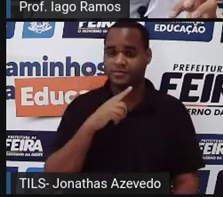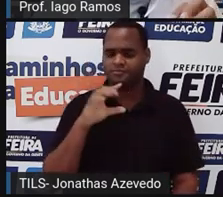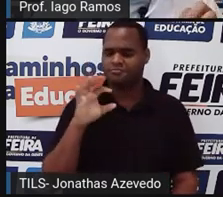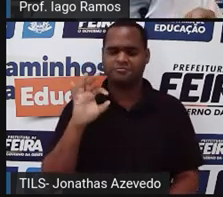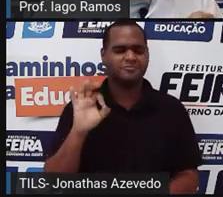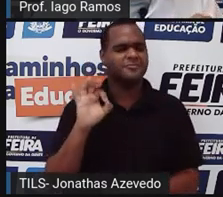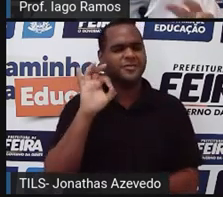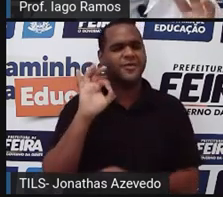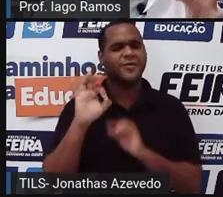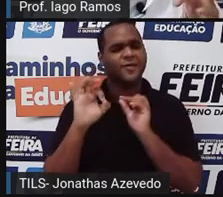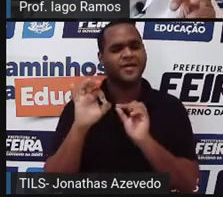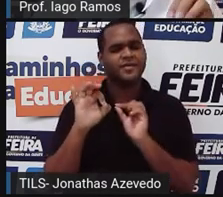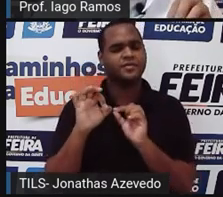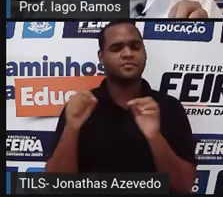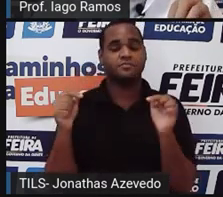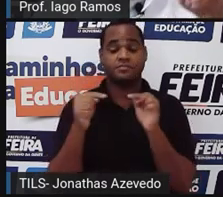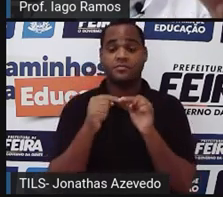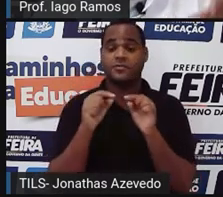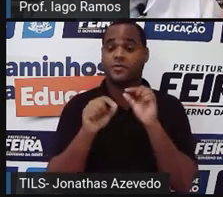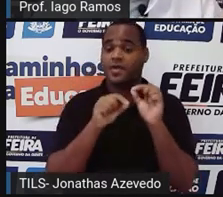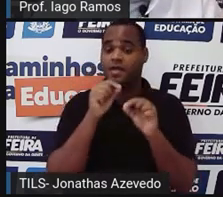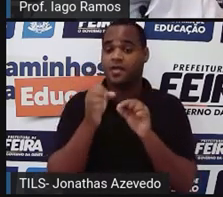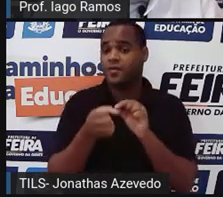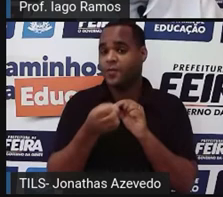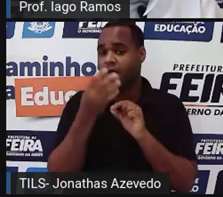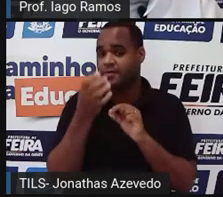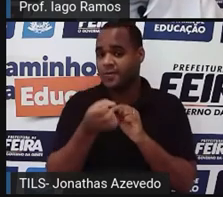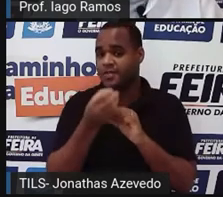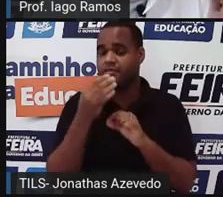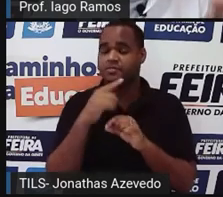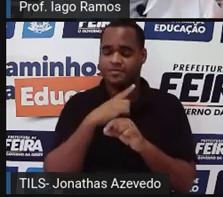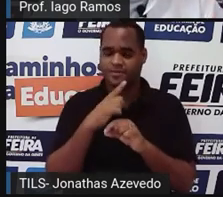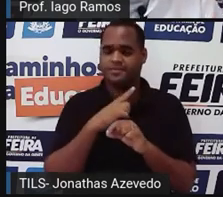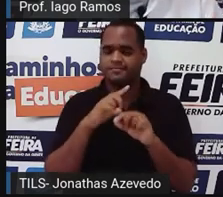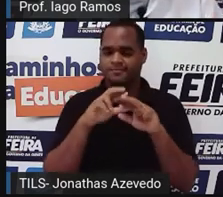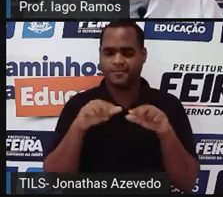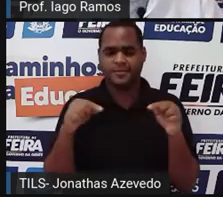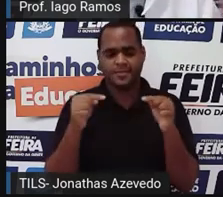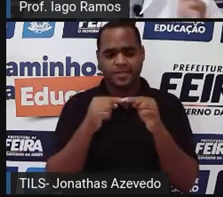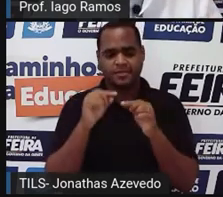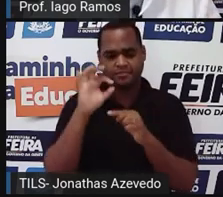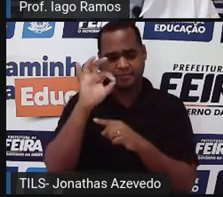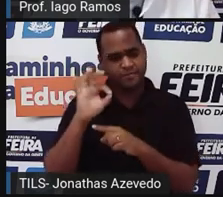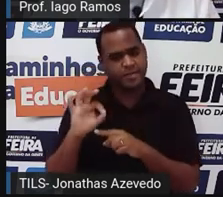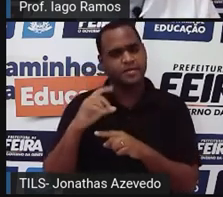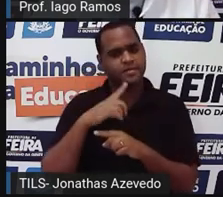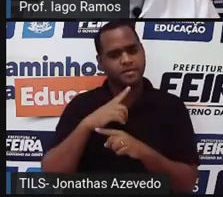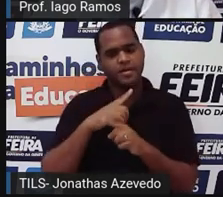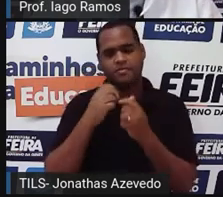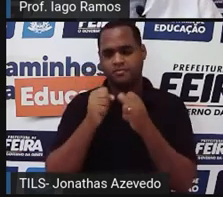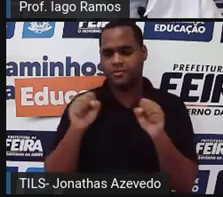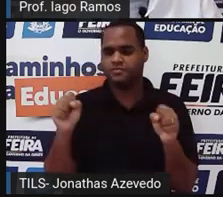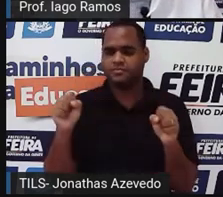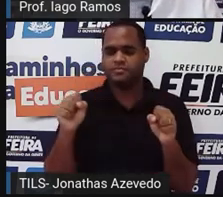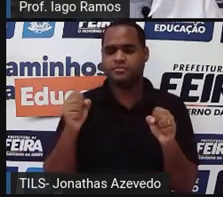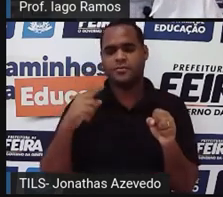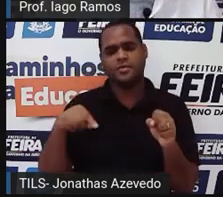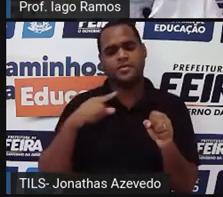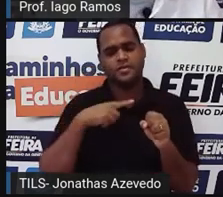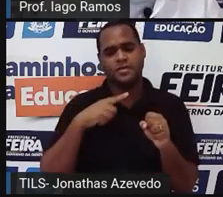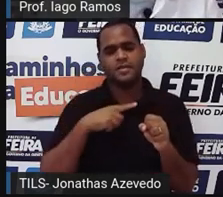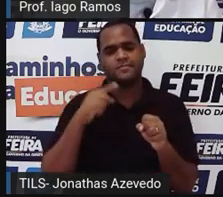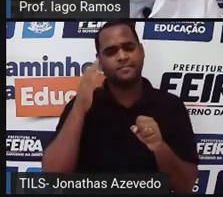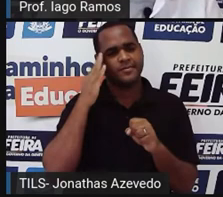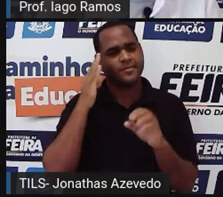porcentagem indica uma quantidade. Indicou quantidade, grandeza. E a gente tem